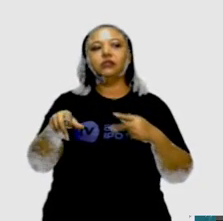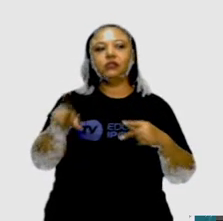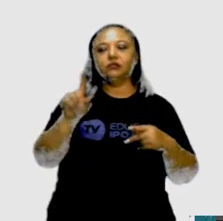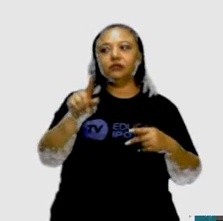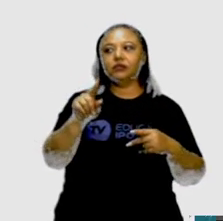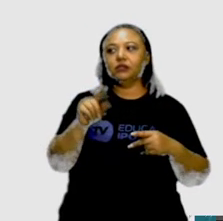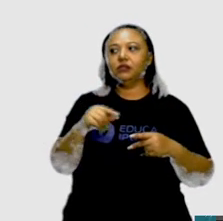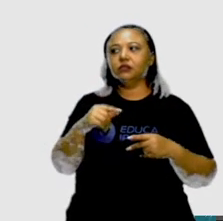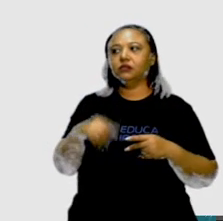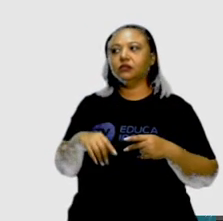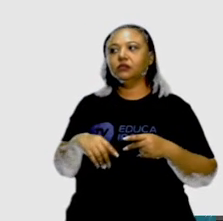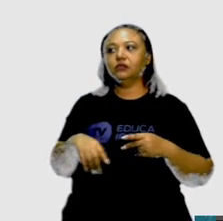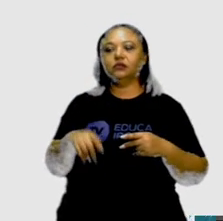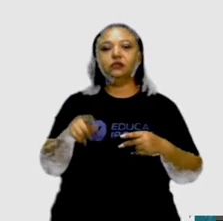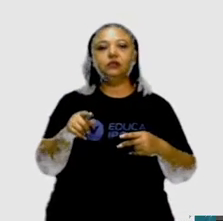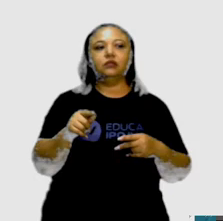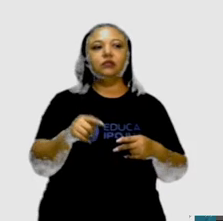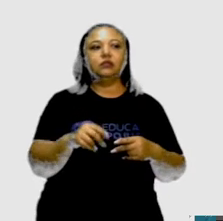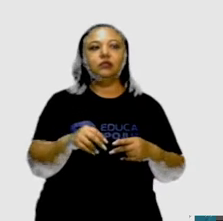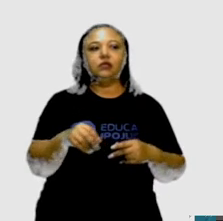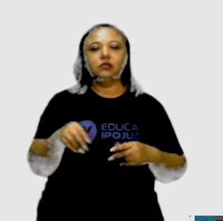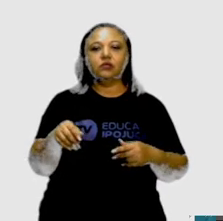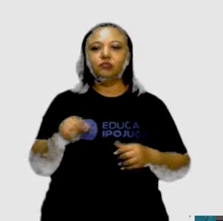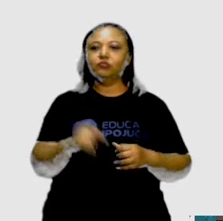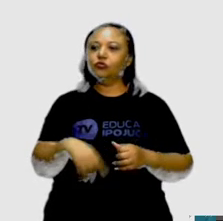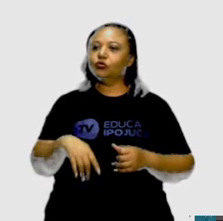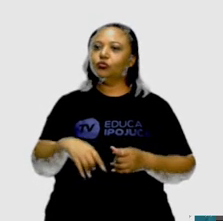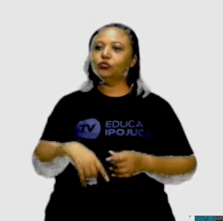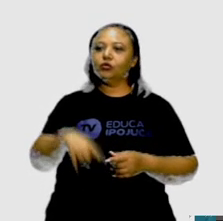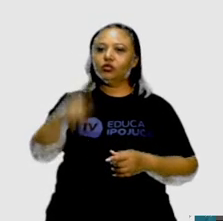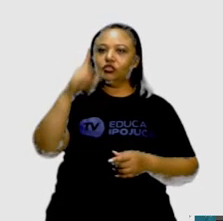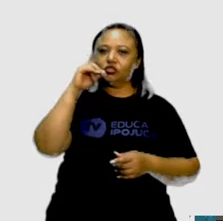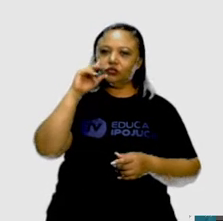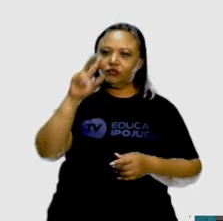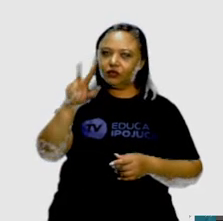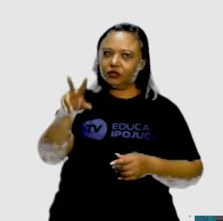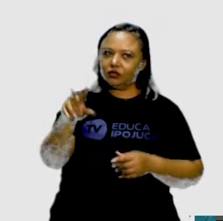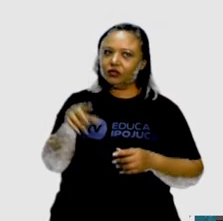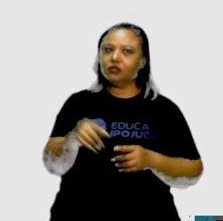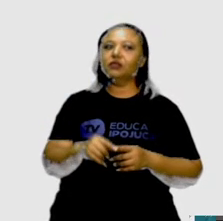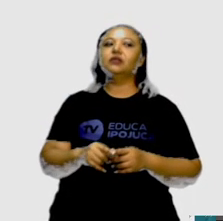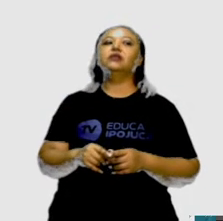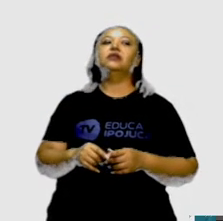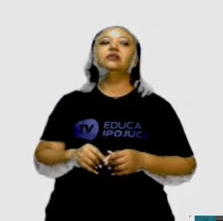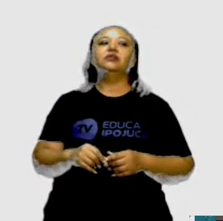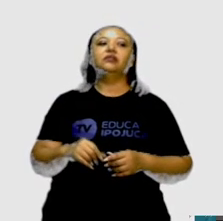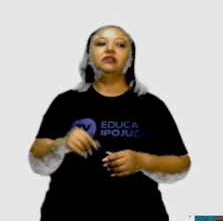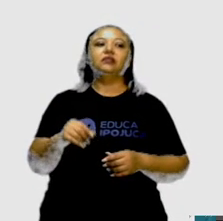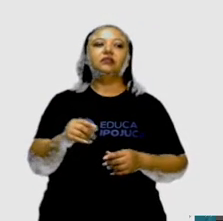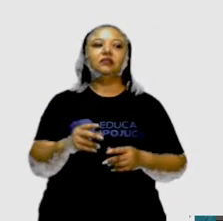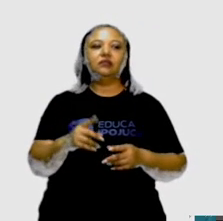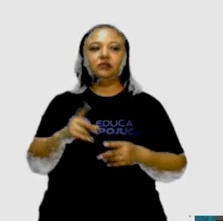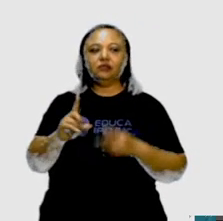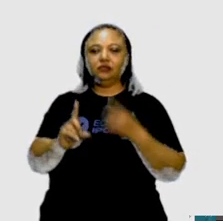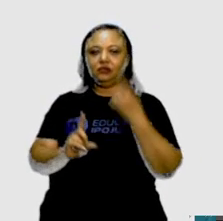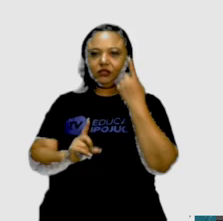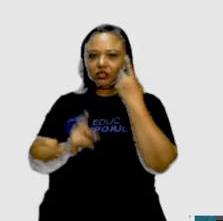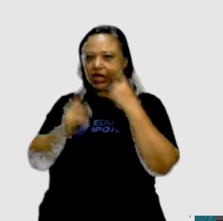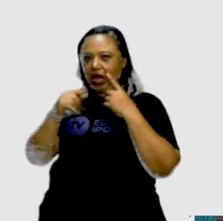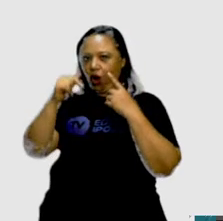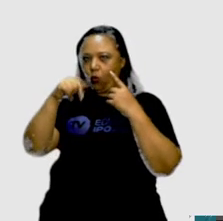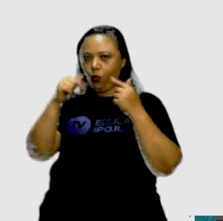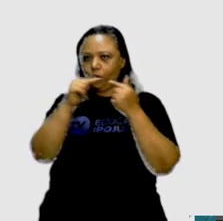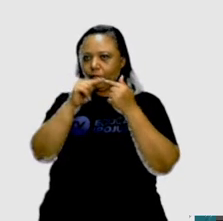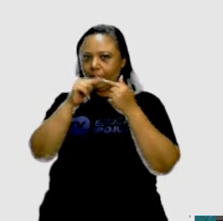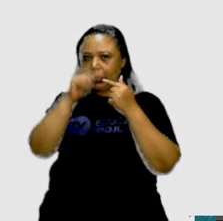Nessa torre que parece a torre Eiffel, lembra a torre Eiffel, mas é uma analogia a outro movimento aqui no Brasil.